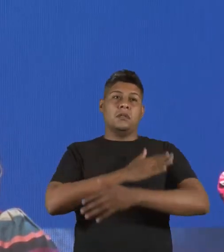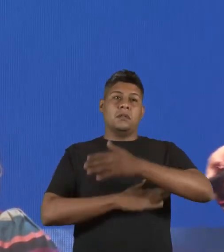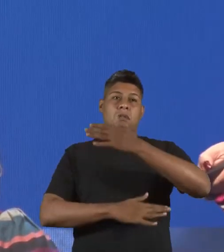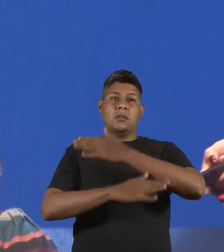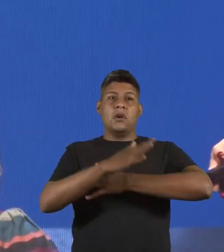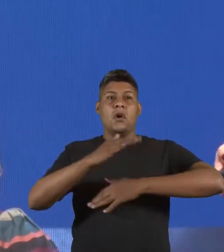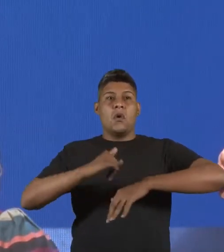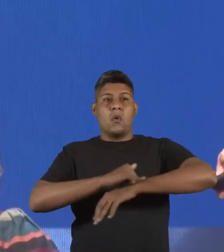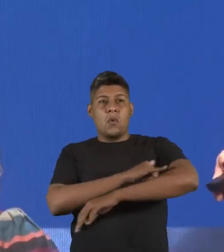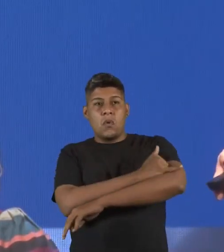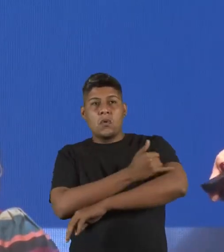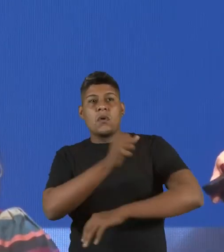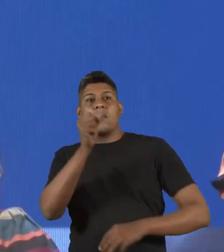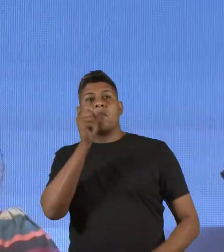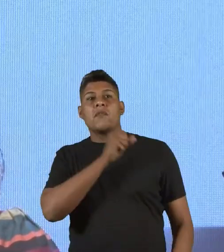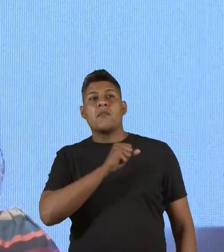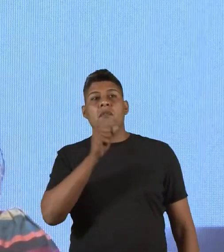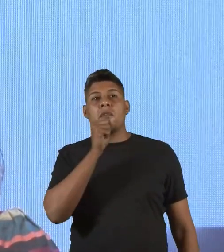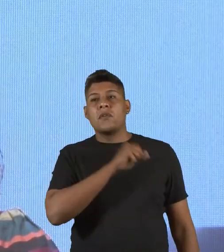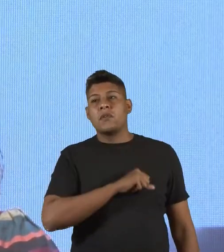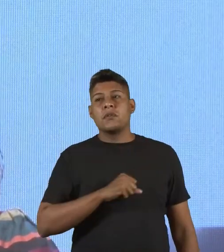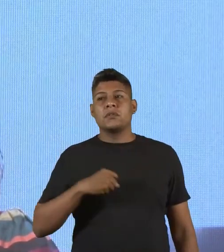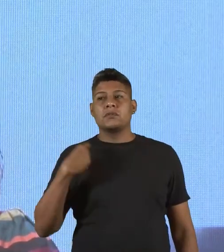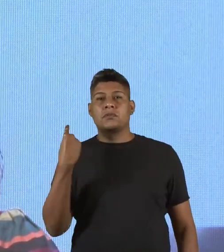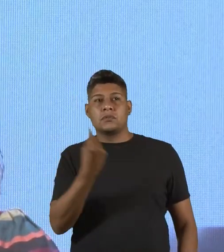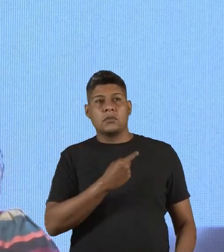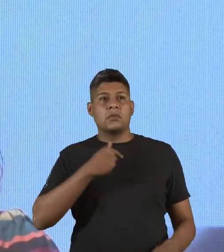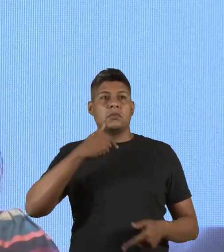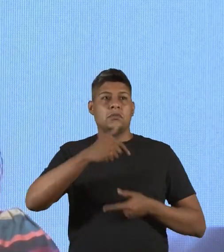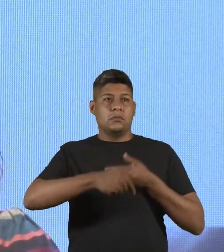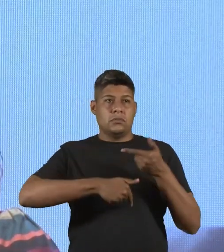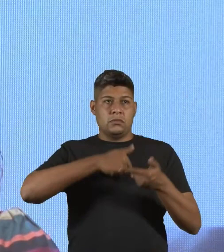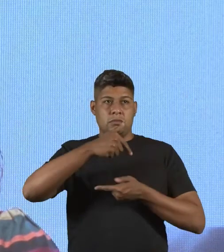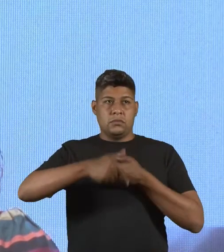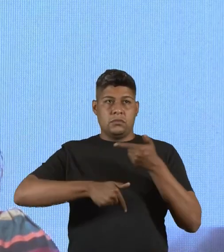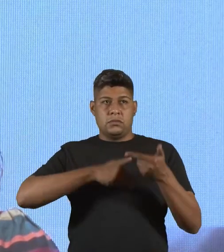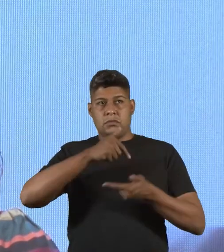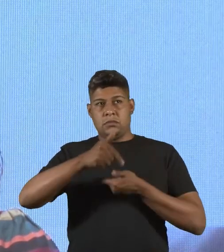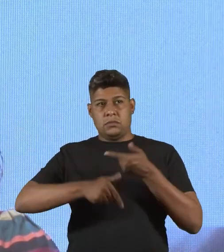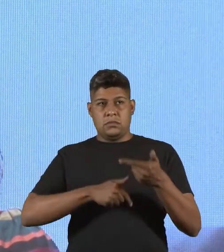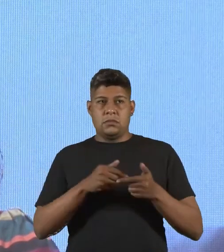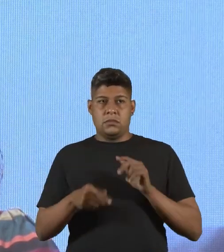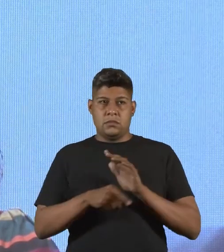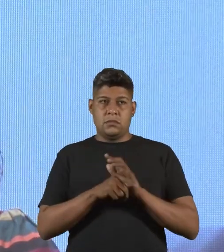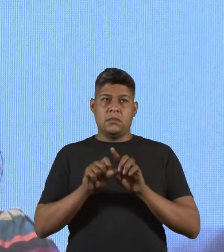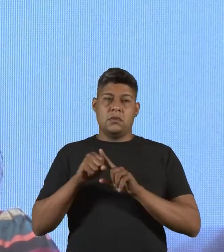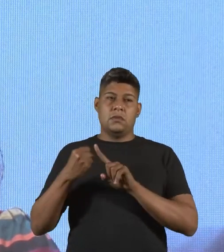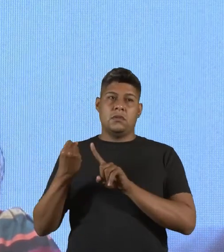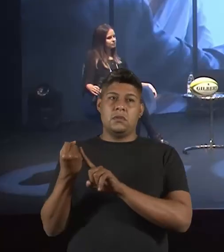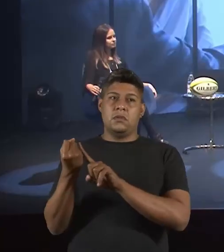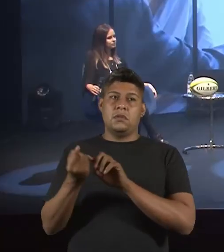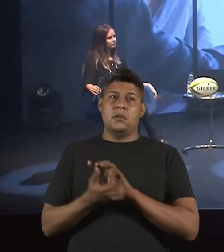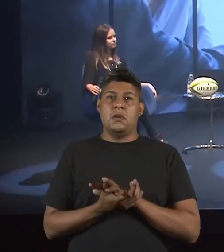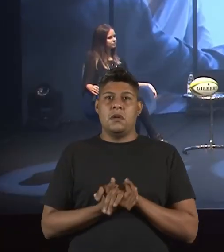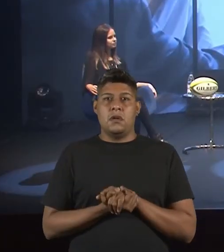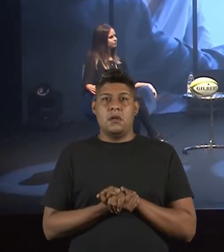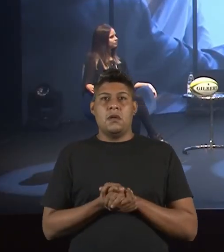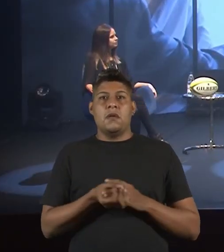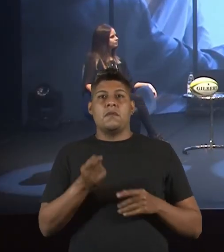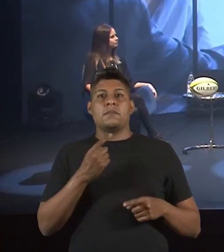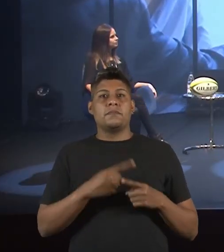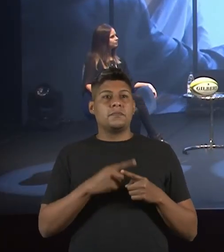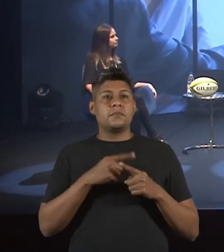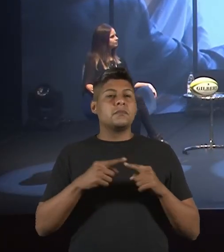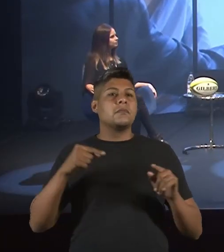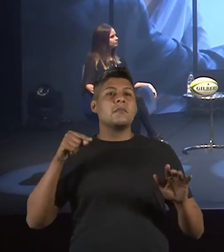gordas, velhas, do nosso mercado de trabalho e da nossa sociedade? Por que